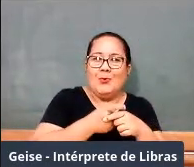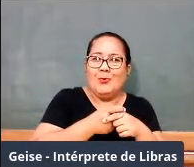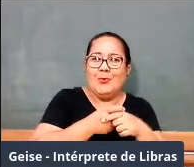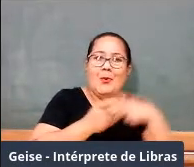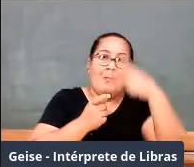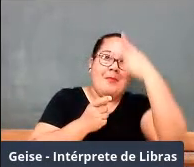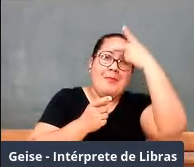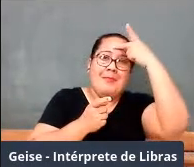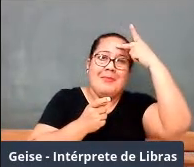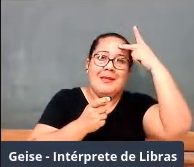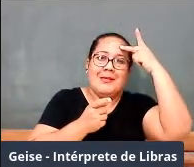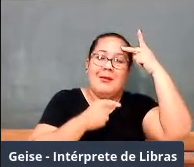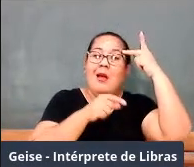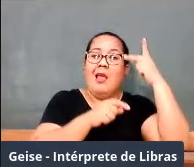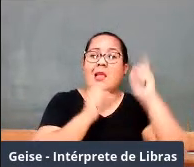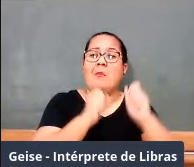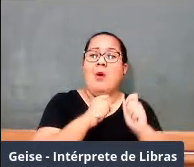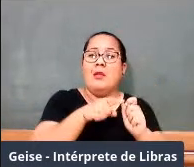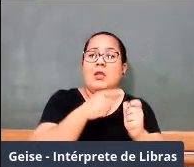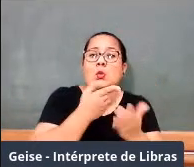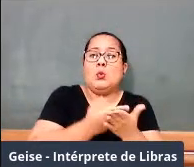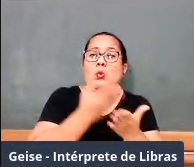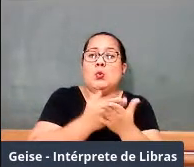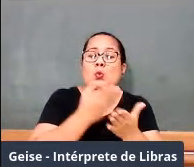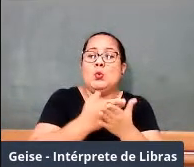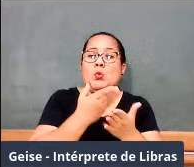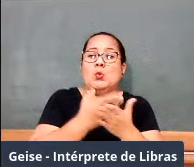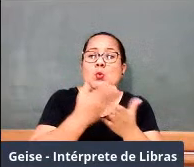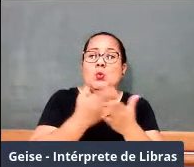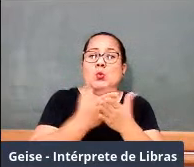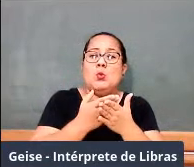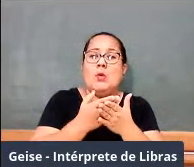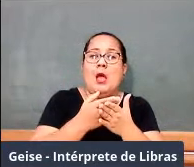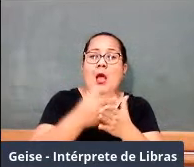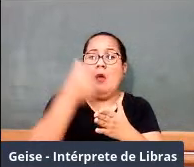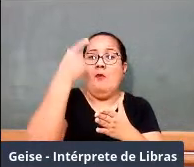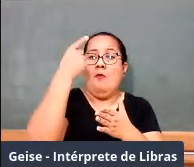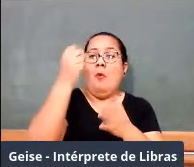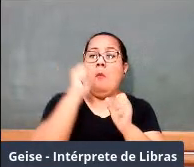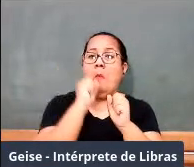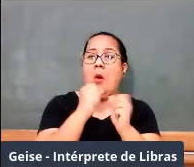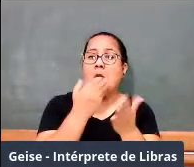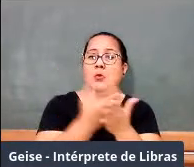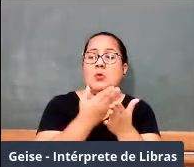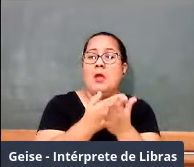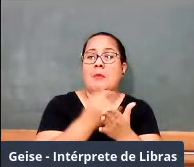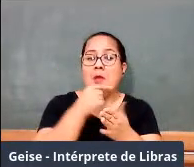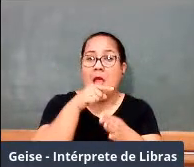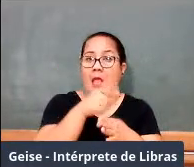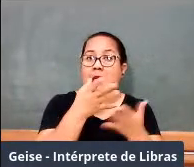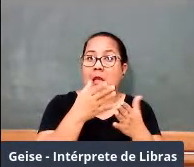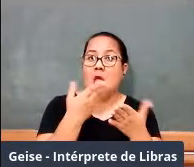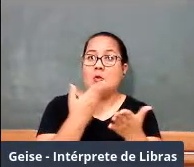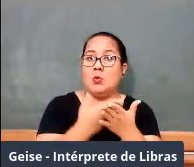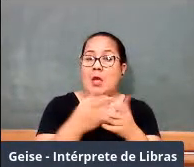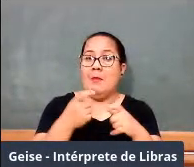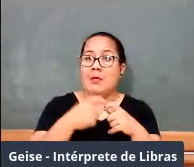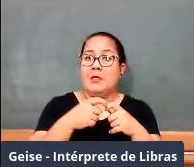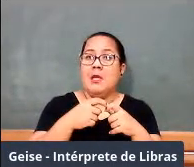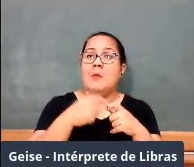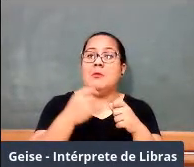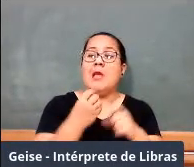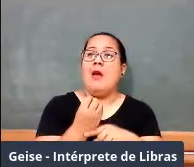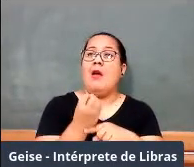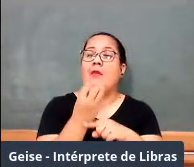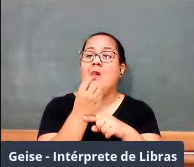fazer, cursar o ensino superior, aqueles que queriam fazer medicina iam para o sul da França e fazer